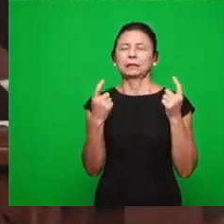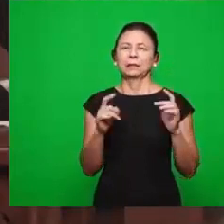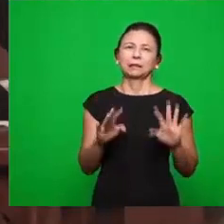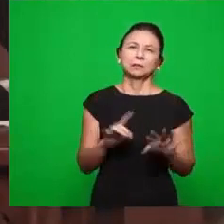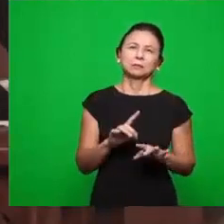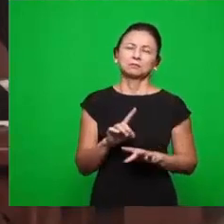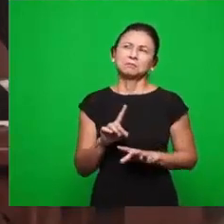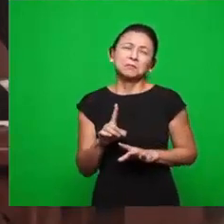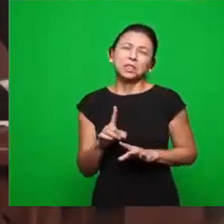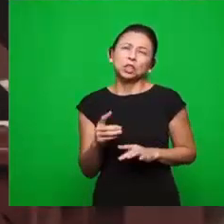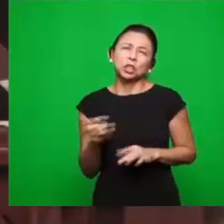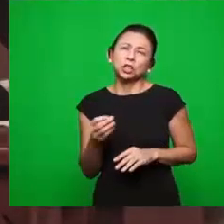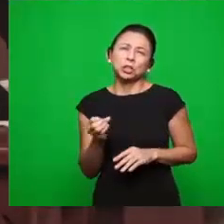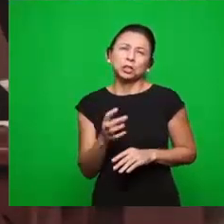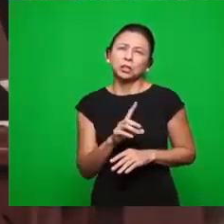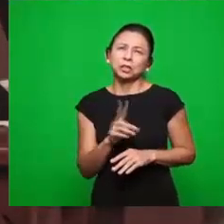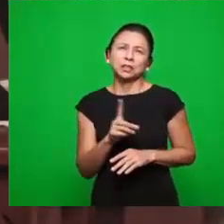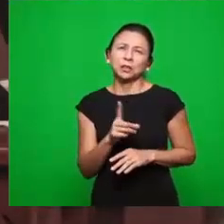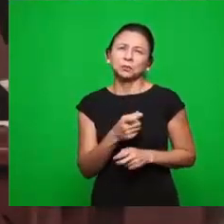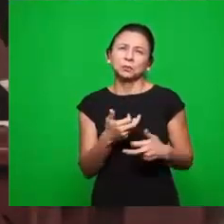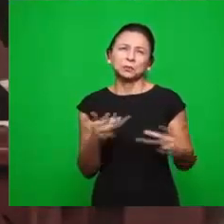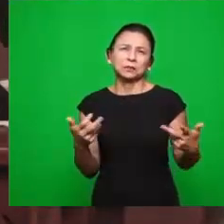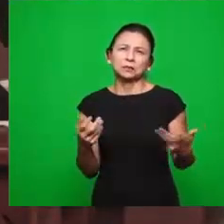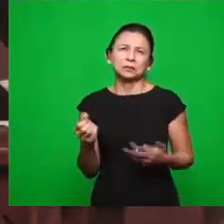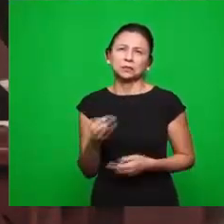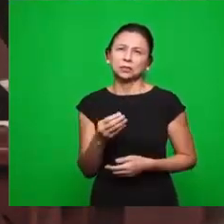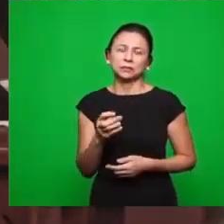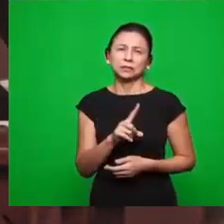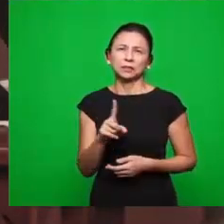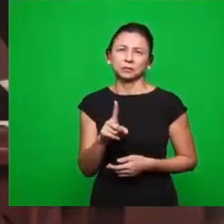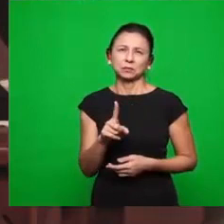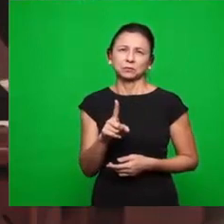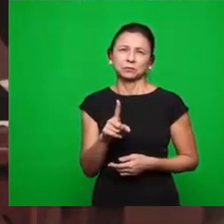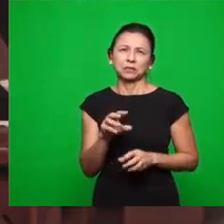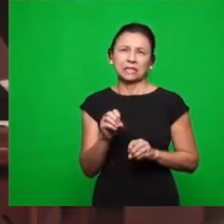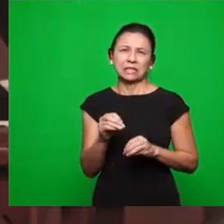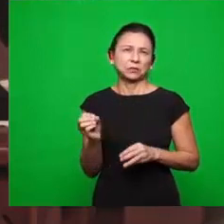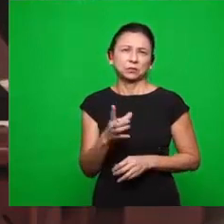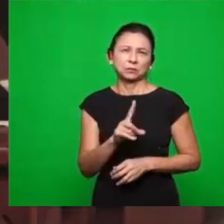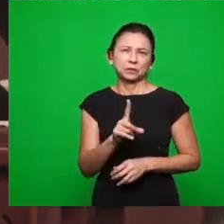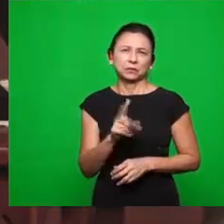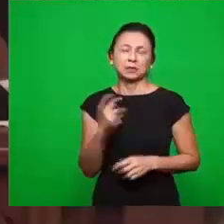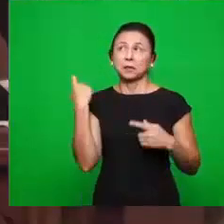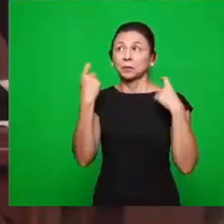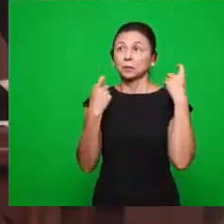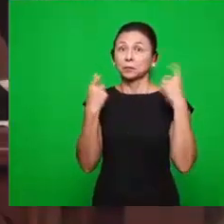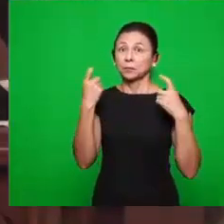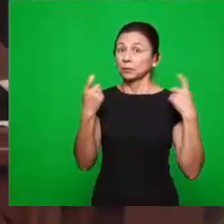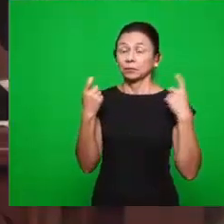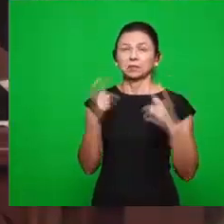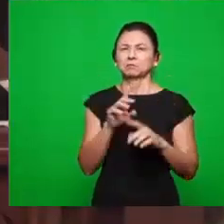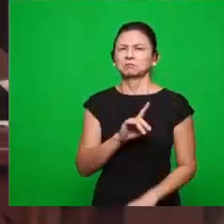trazer novidades. Nós não estamos aqui preocupados em falar